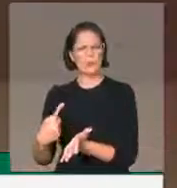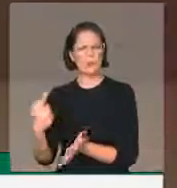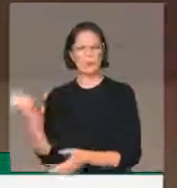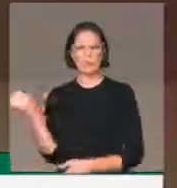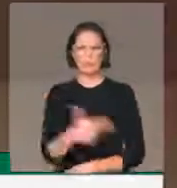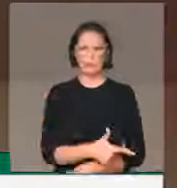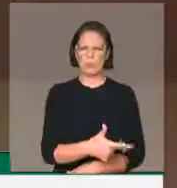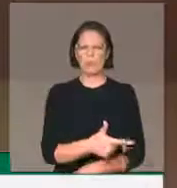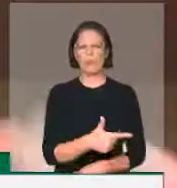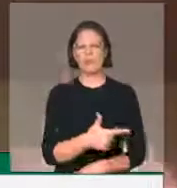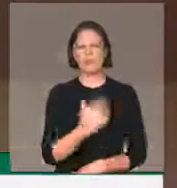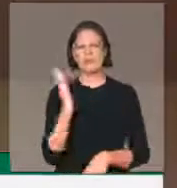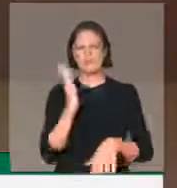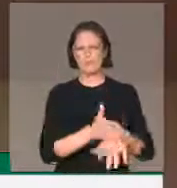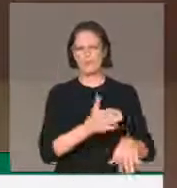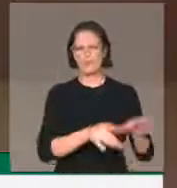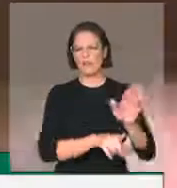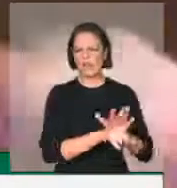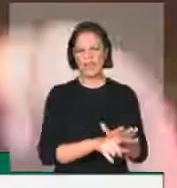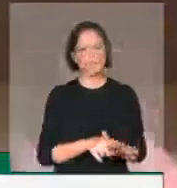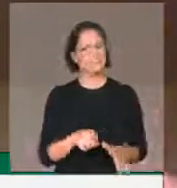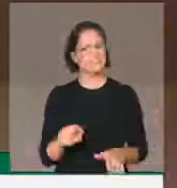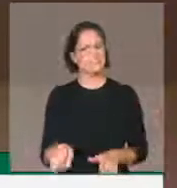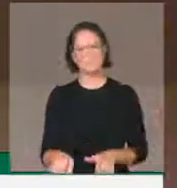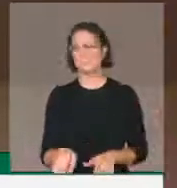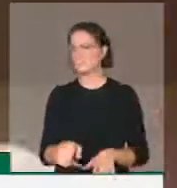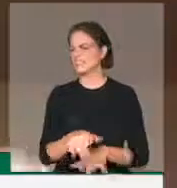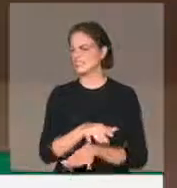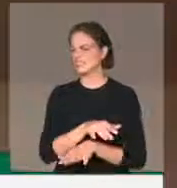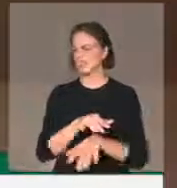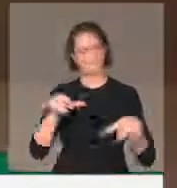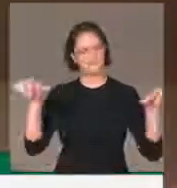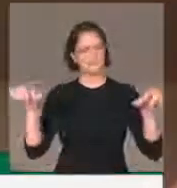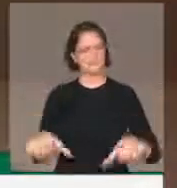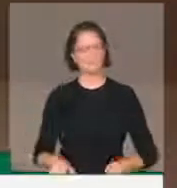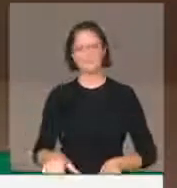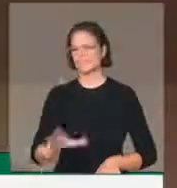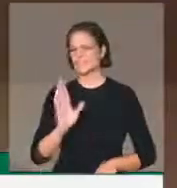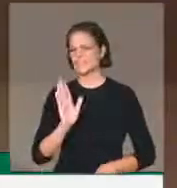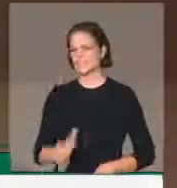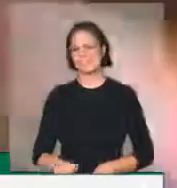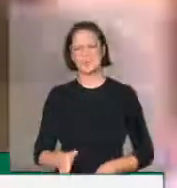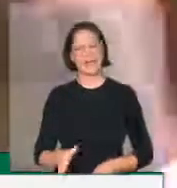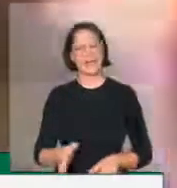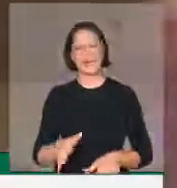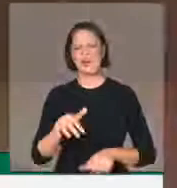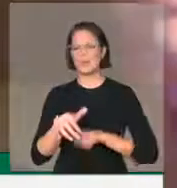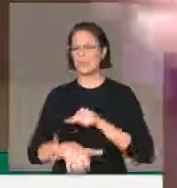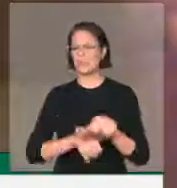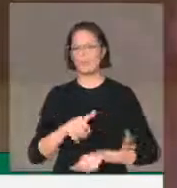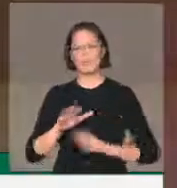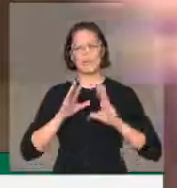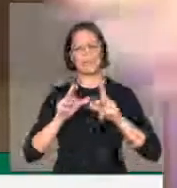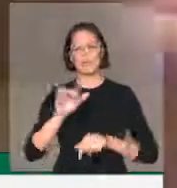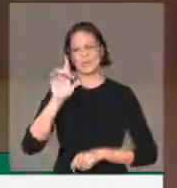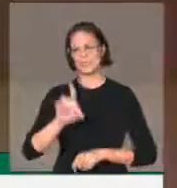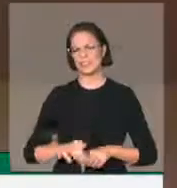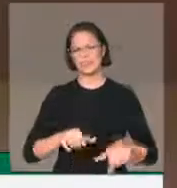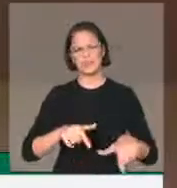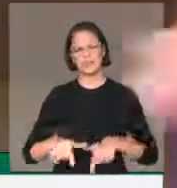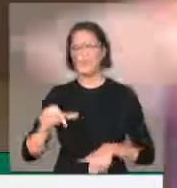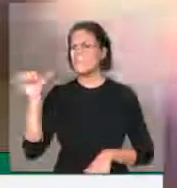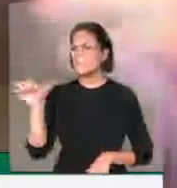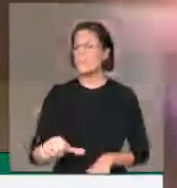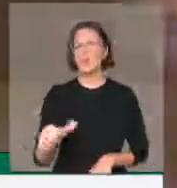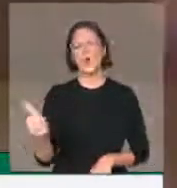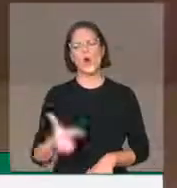julgado, é uma reforma trabalhista só por isso. Bastasse esse dispositivo, pior que a de Temer. Eu vou repetir,